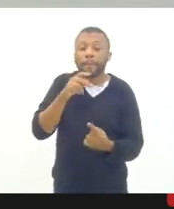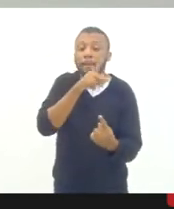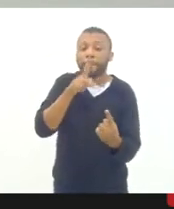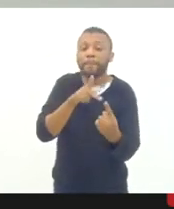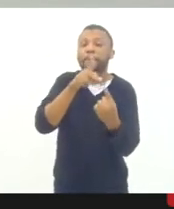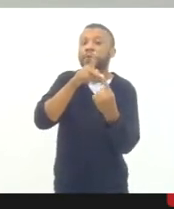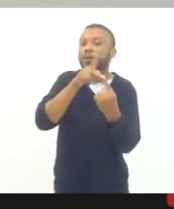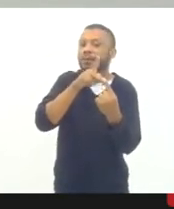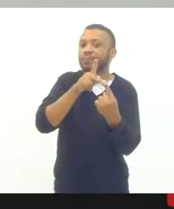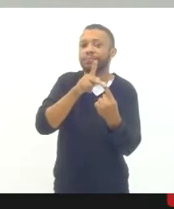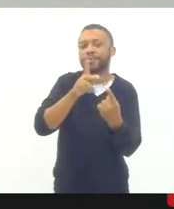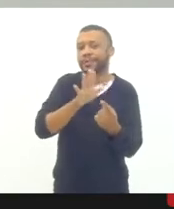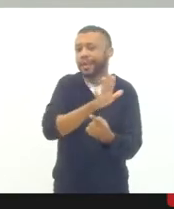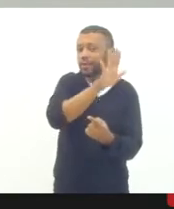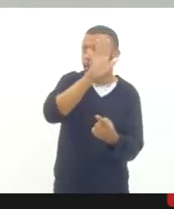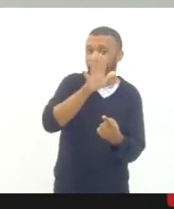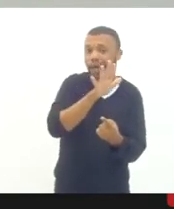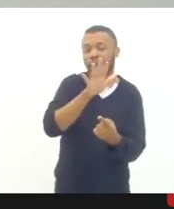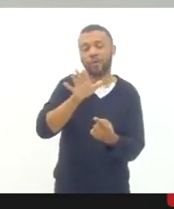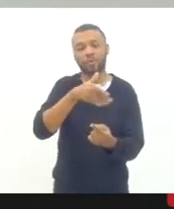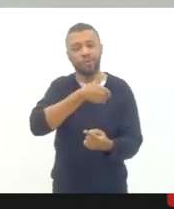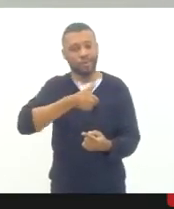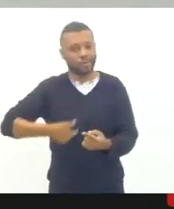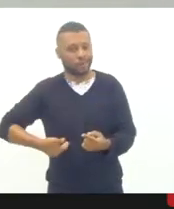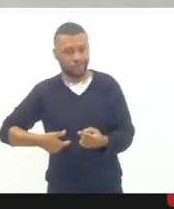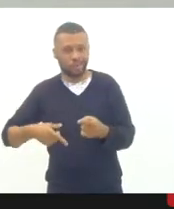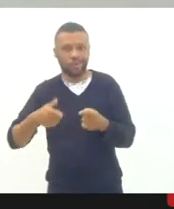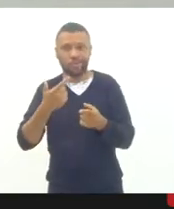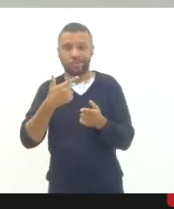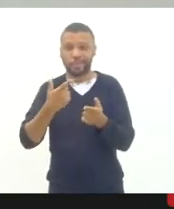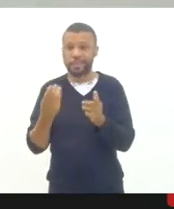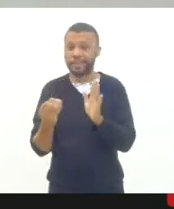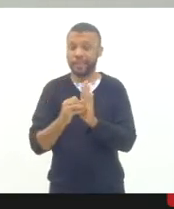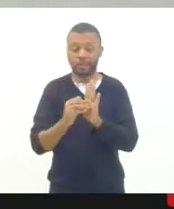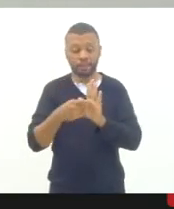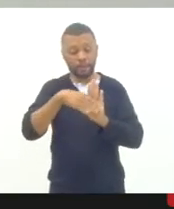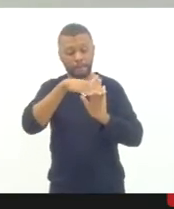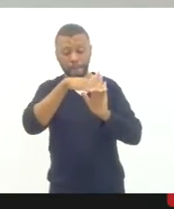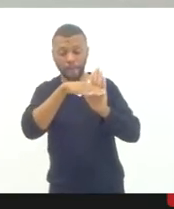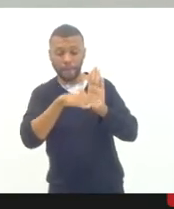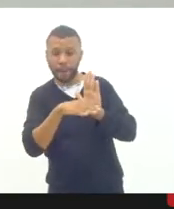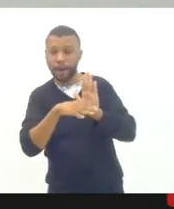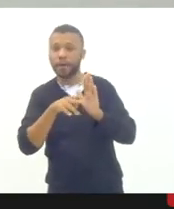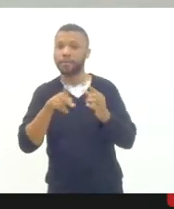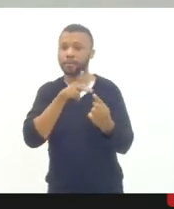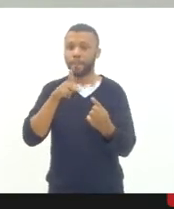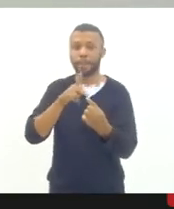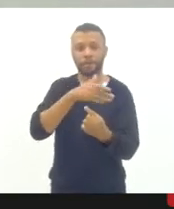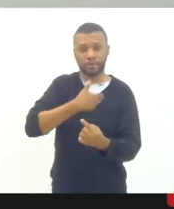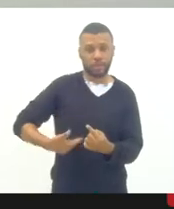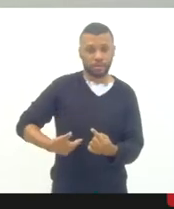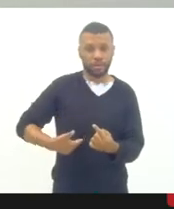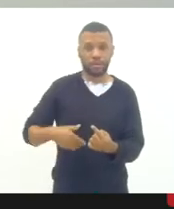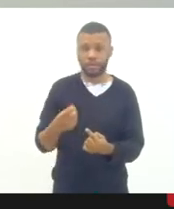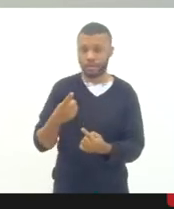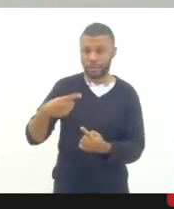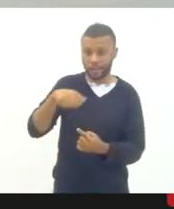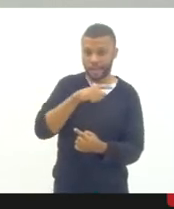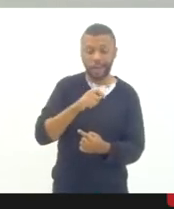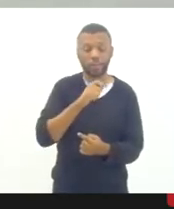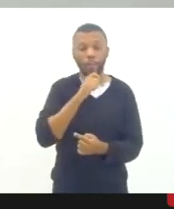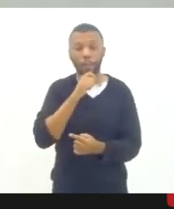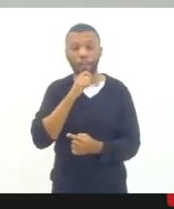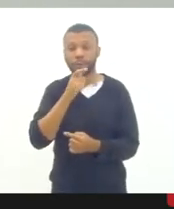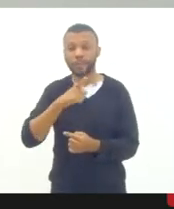plano estadual, na minuta do plano estadual, que elas não estejam